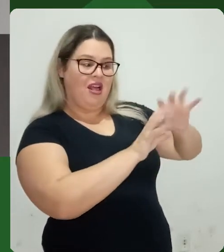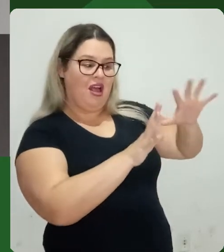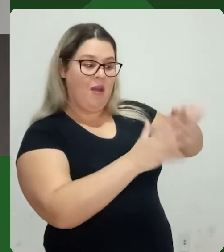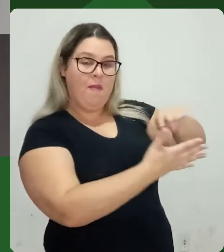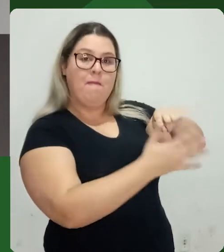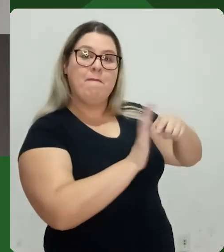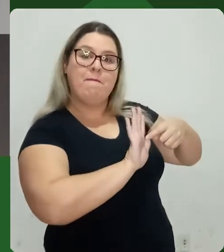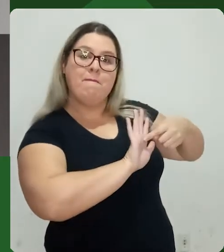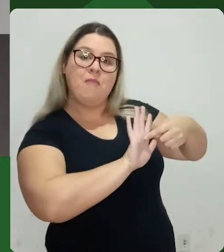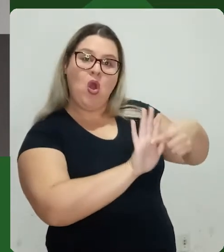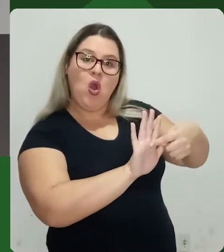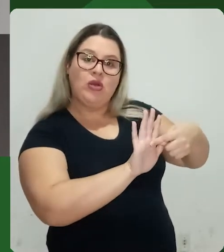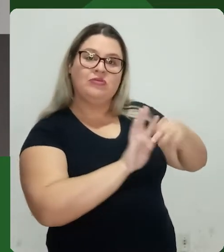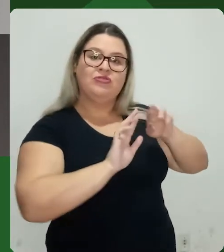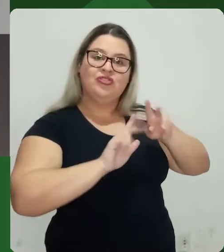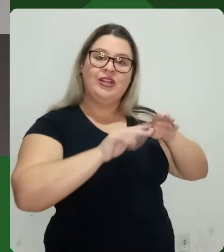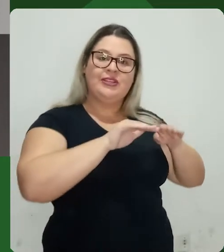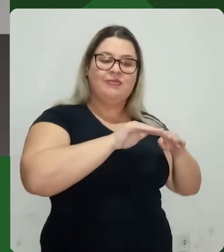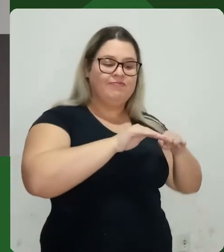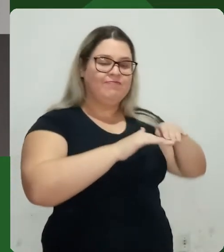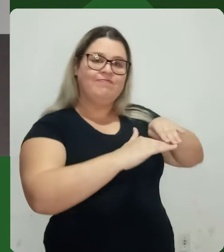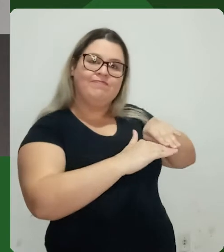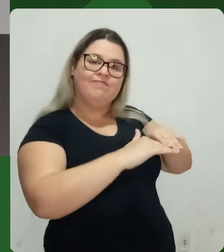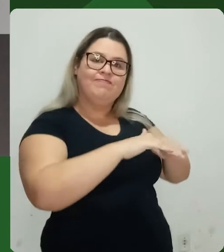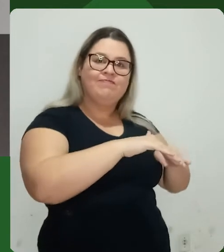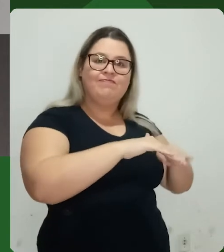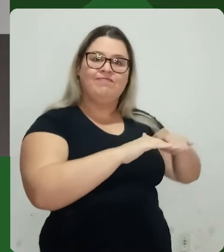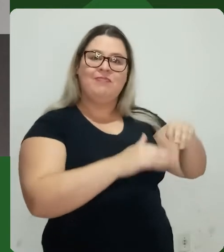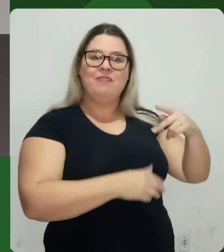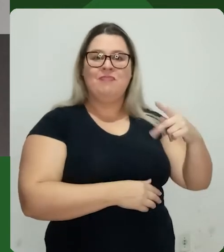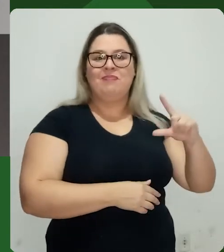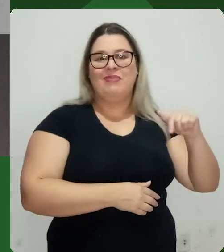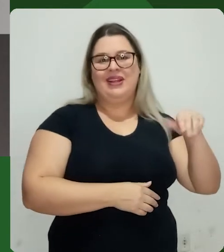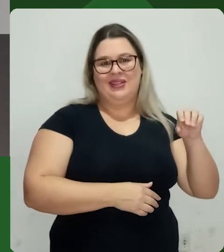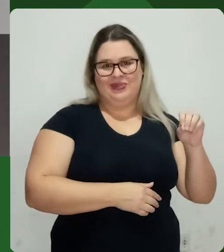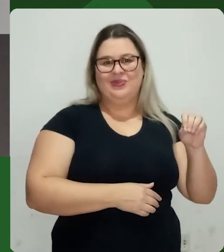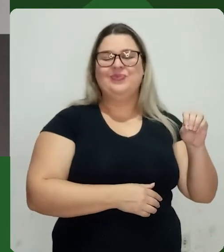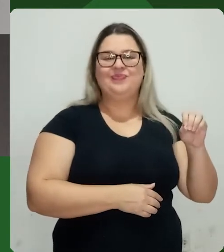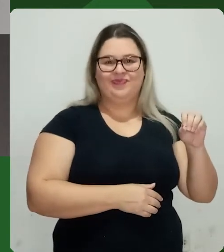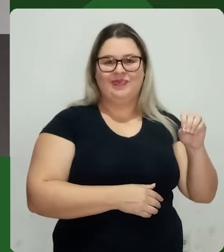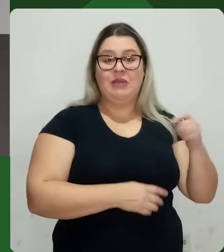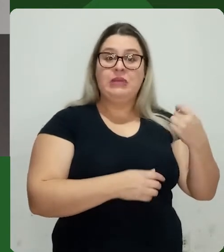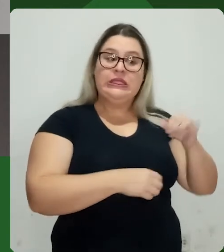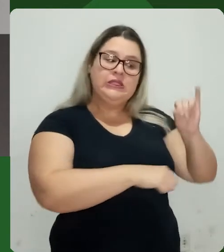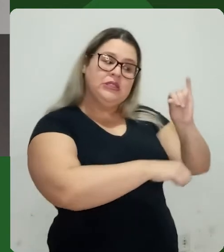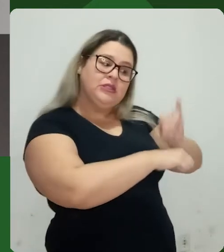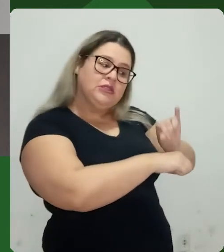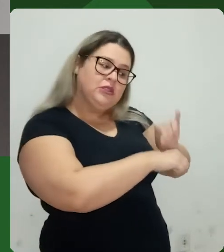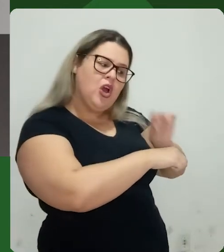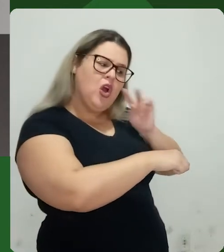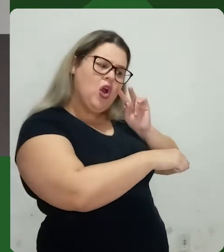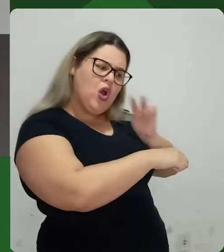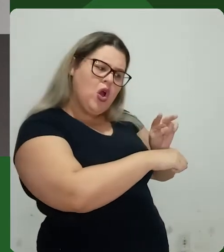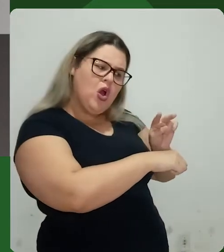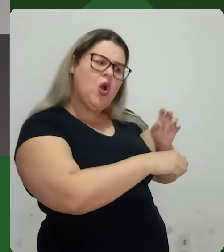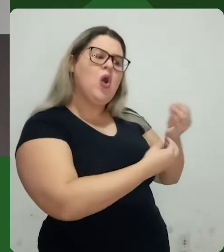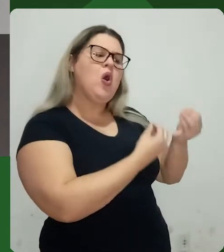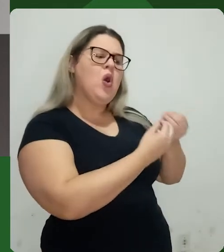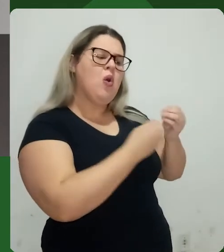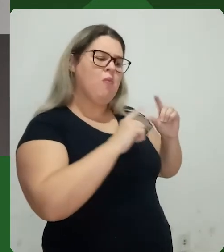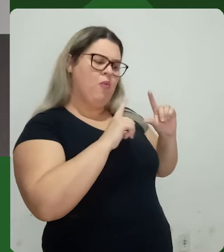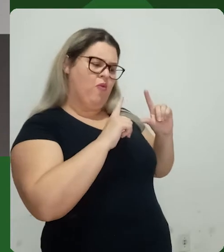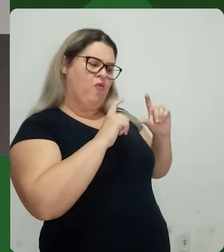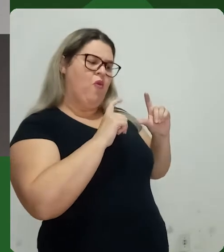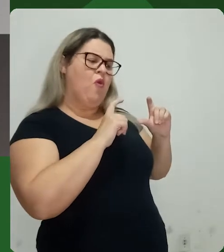que ele que tá, é, marcando a diferenciação de planos, né? A gente precisa sempre pegar, olhar pro